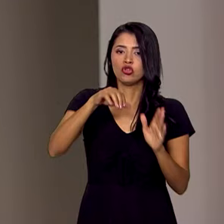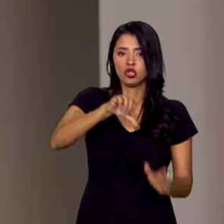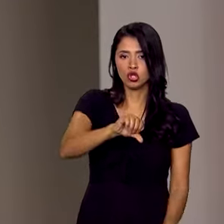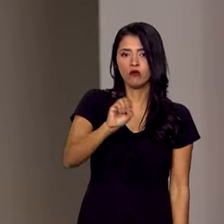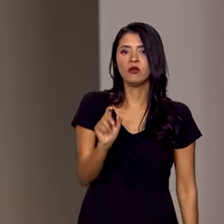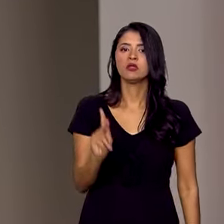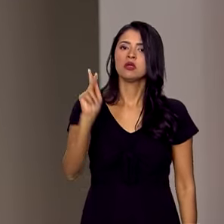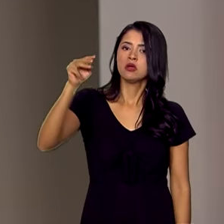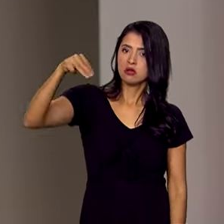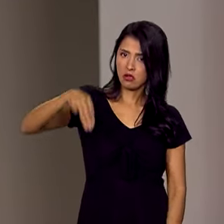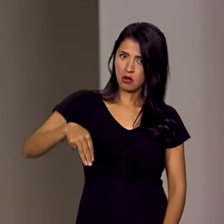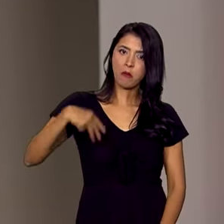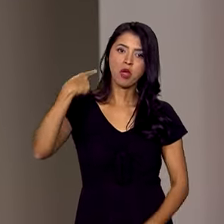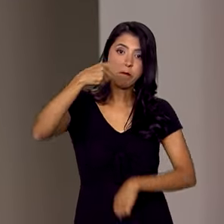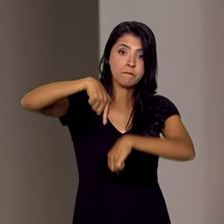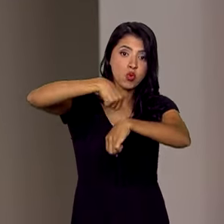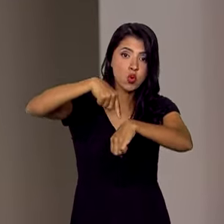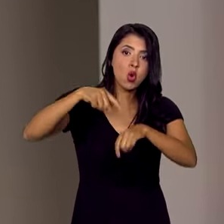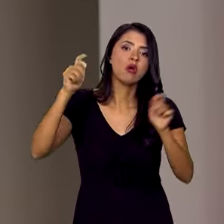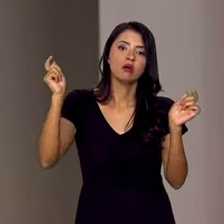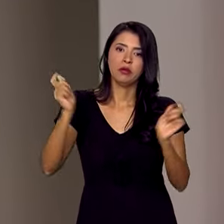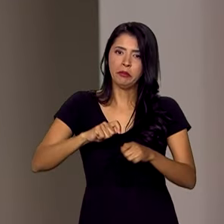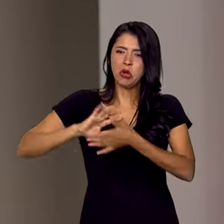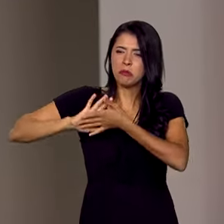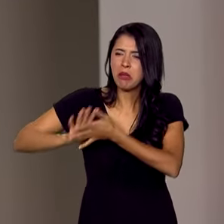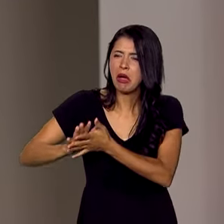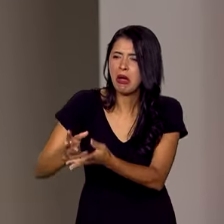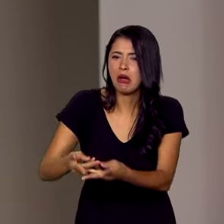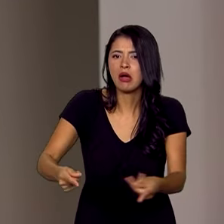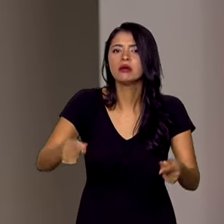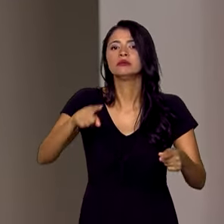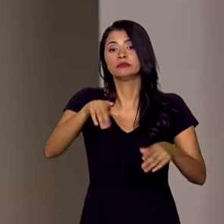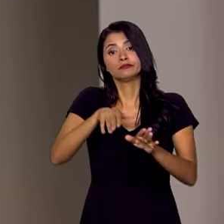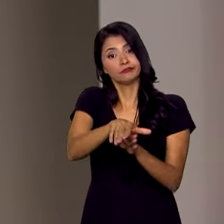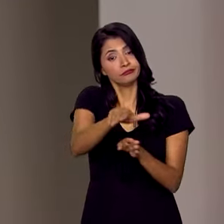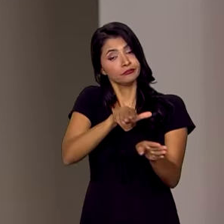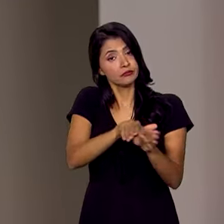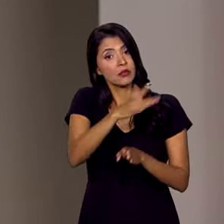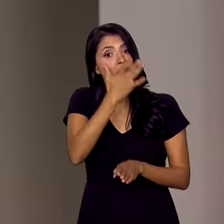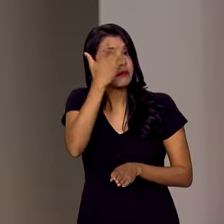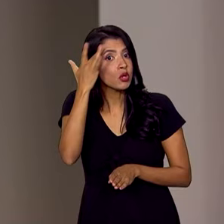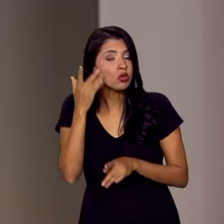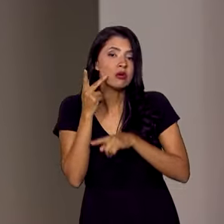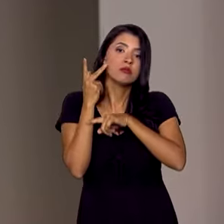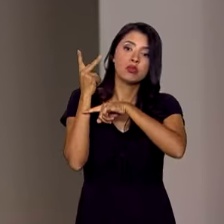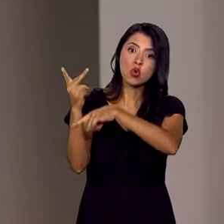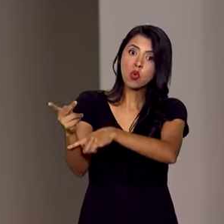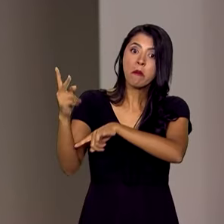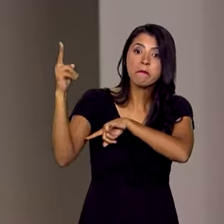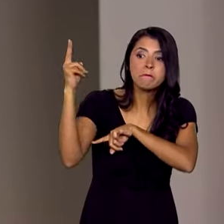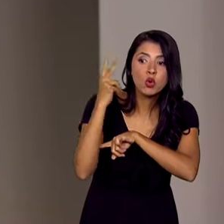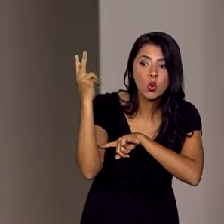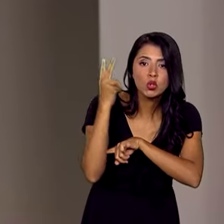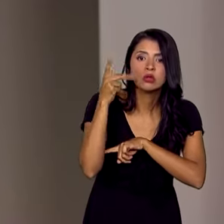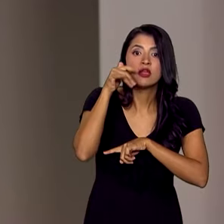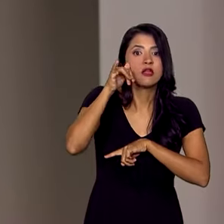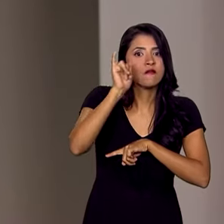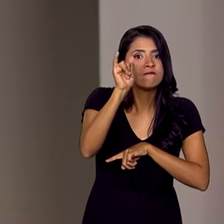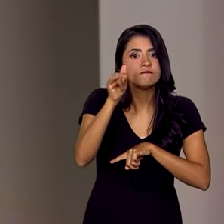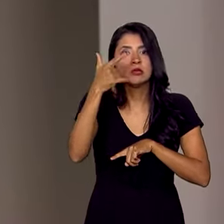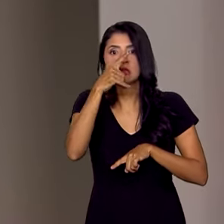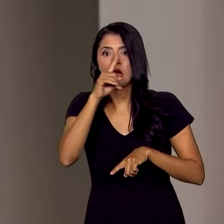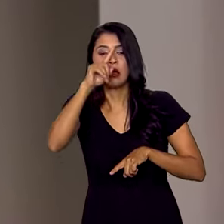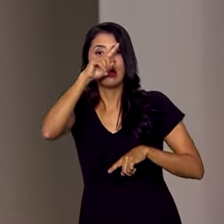90 quilômetros por hora e causar destruição. Por isso, é recomendado às pessoas que procurem se proteger e evitar